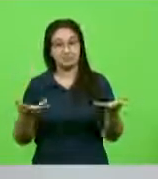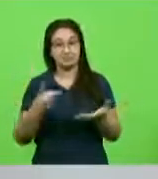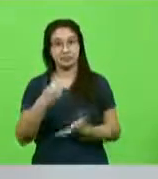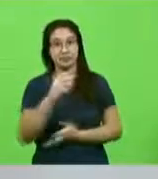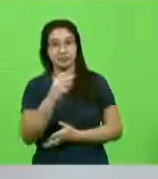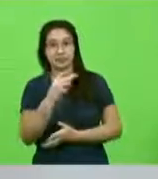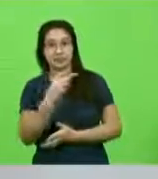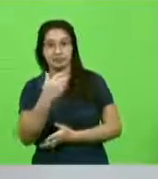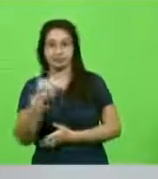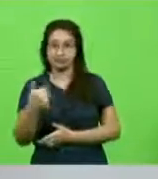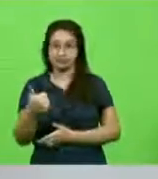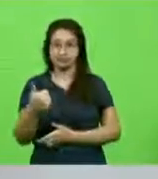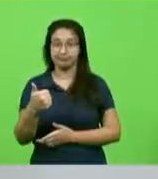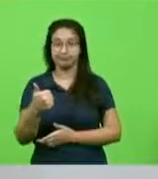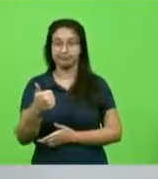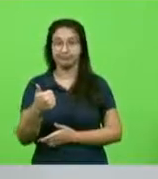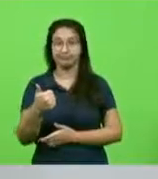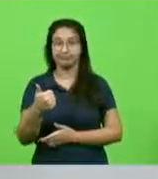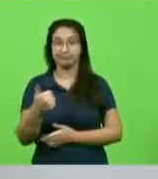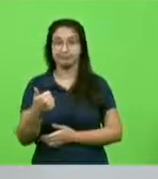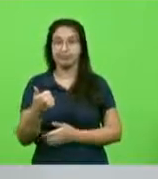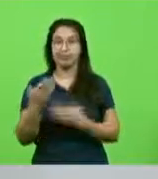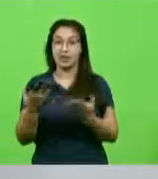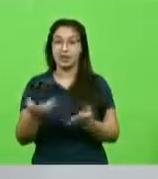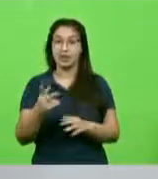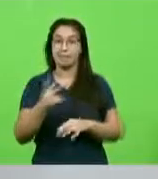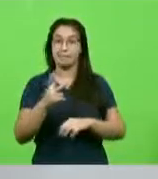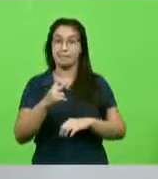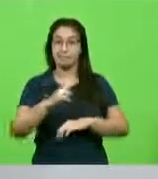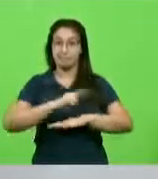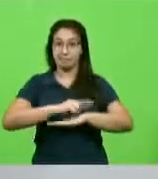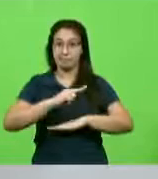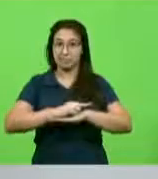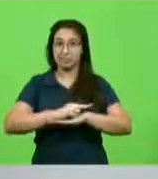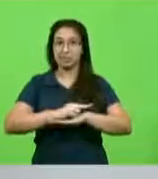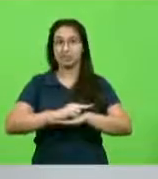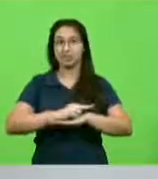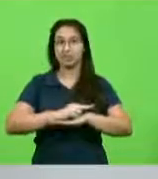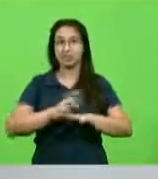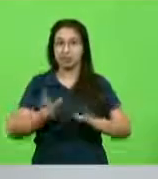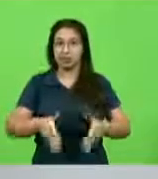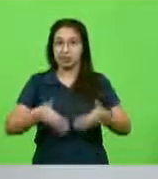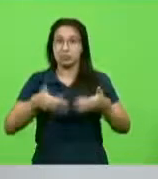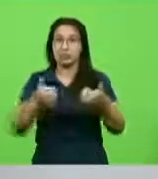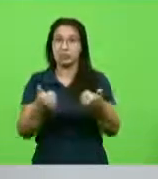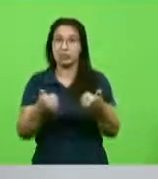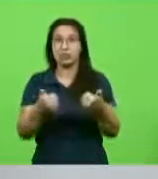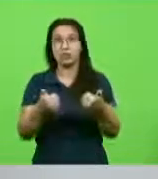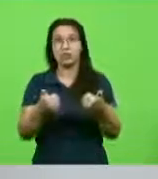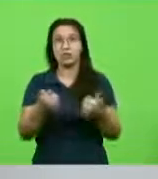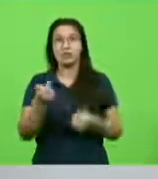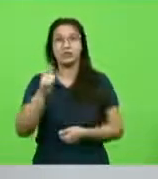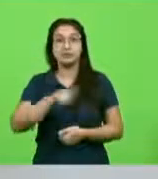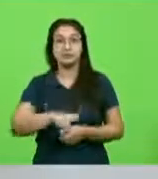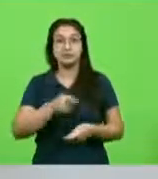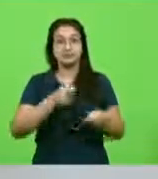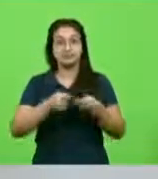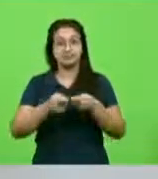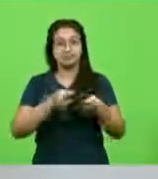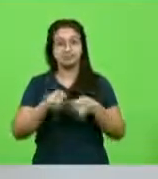2021. Recupera o paciente antes e gera economia para a instituição